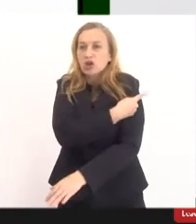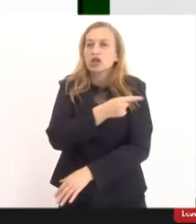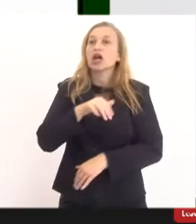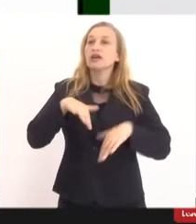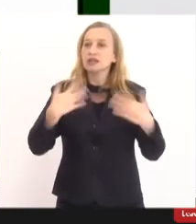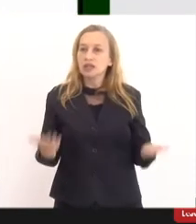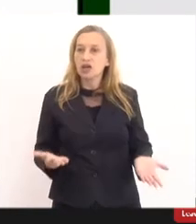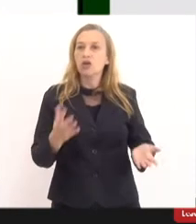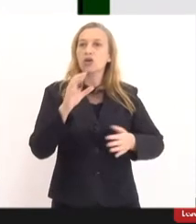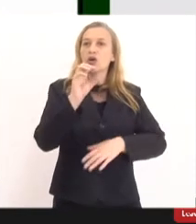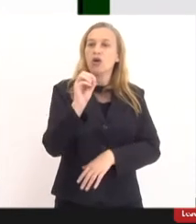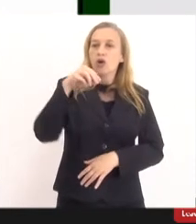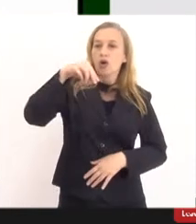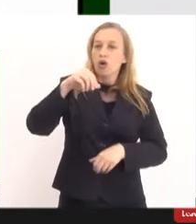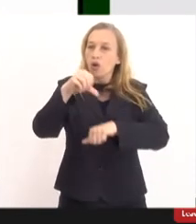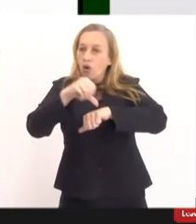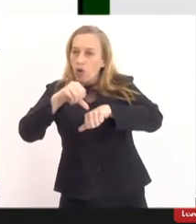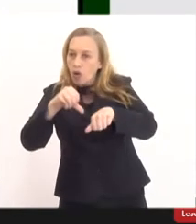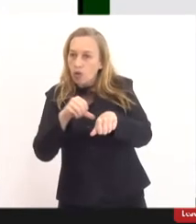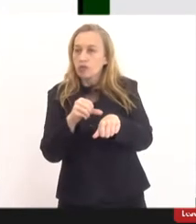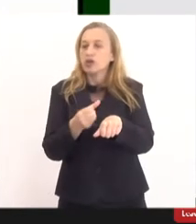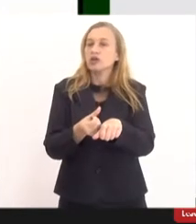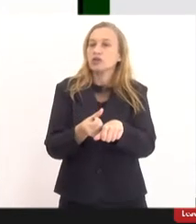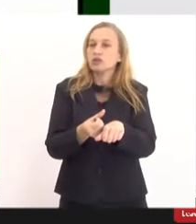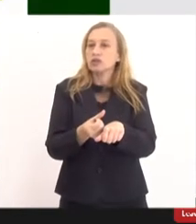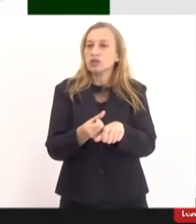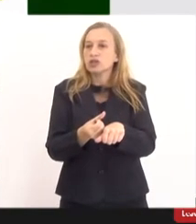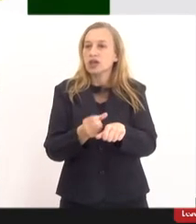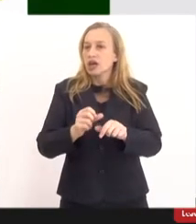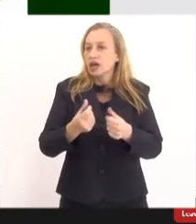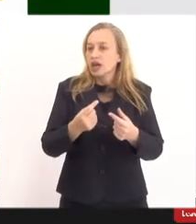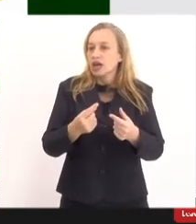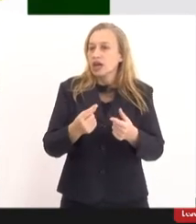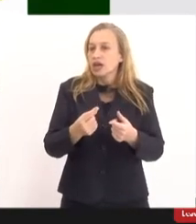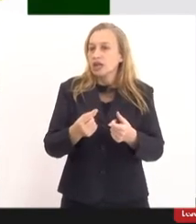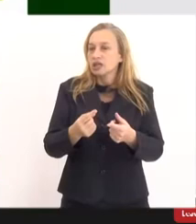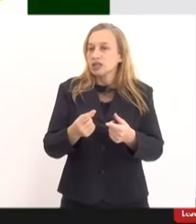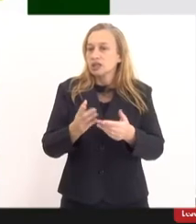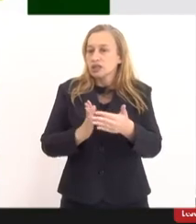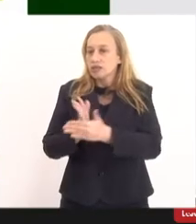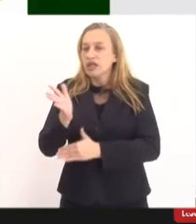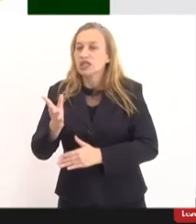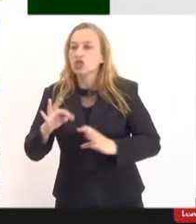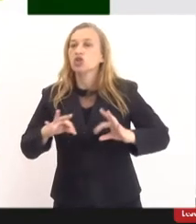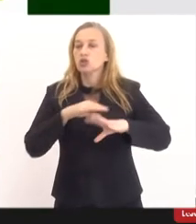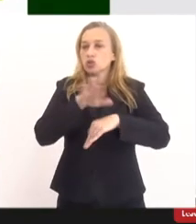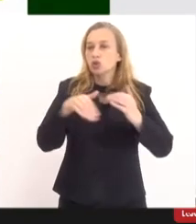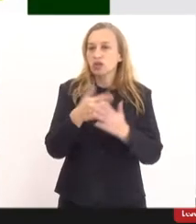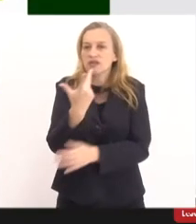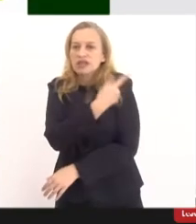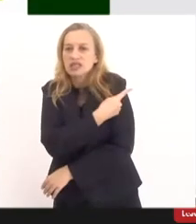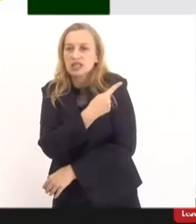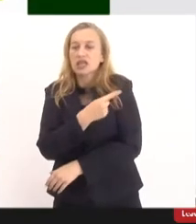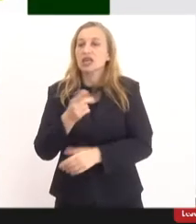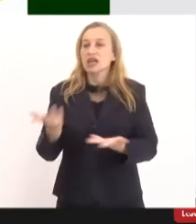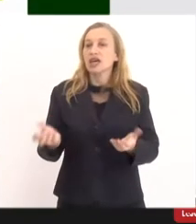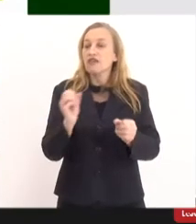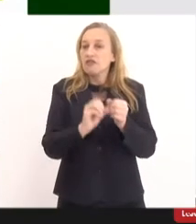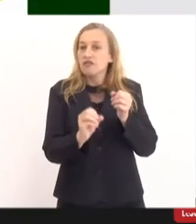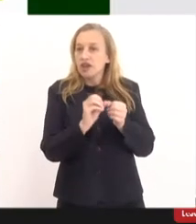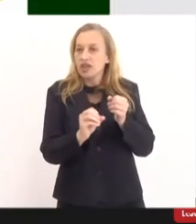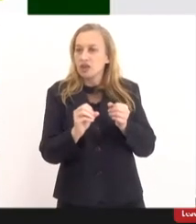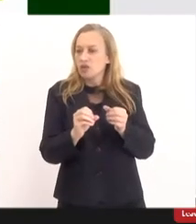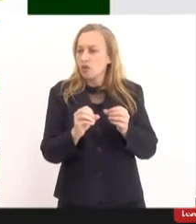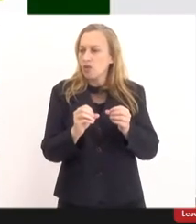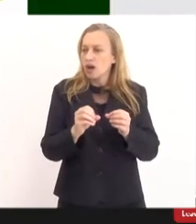tem muitas mutações, ela escapa dessas vacinas, porque as vacinas foram feitas com essas amostras genéticas de 2020, nós